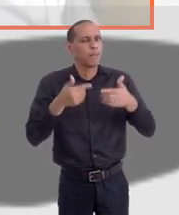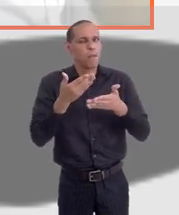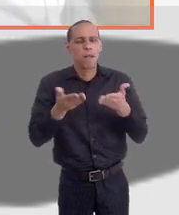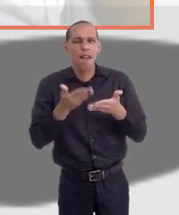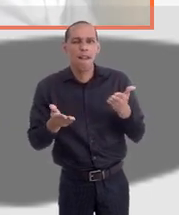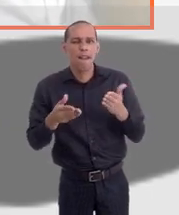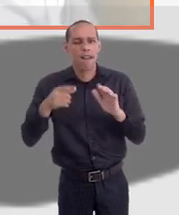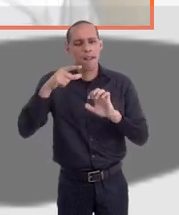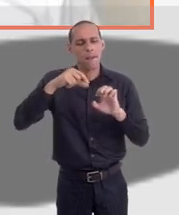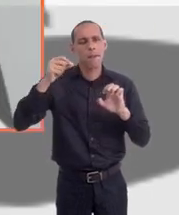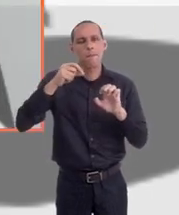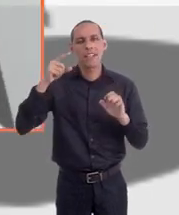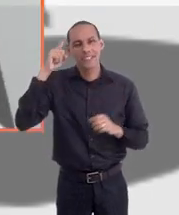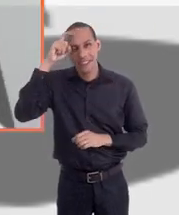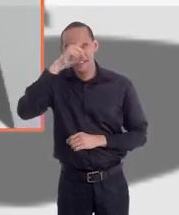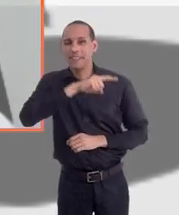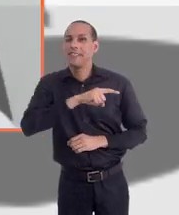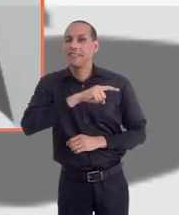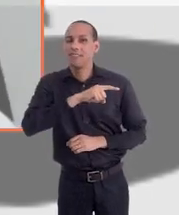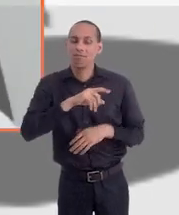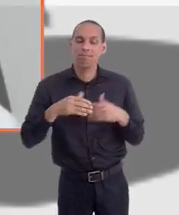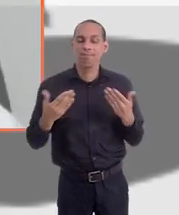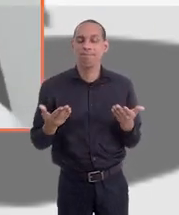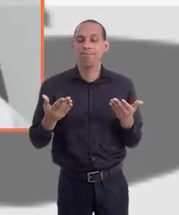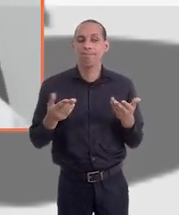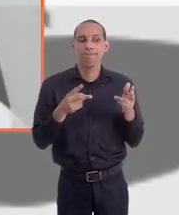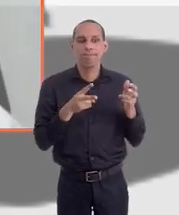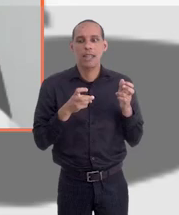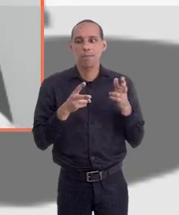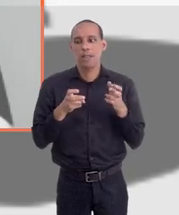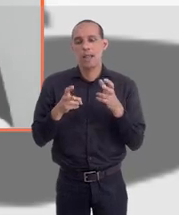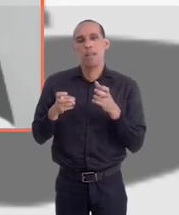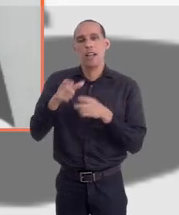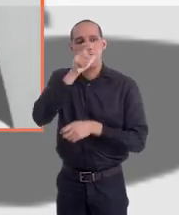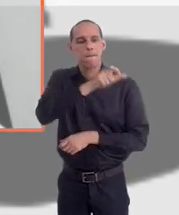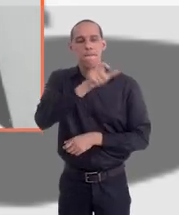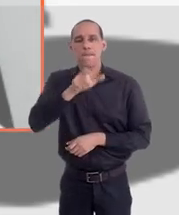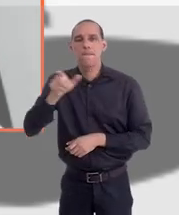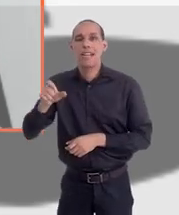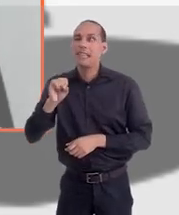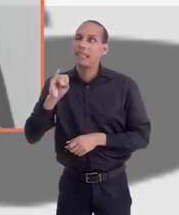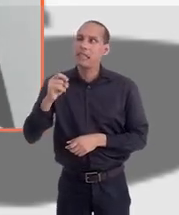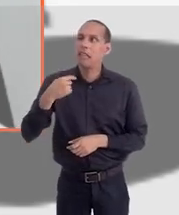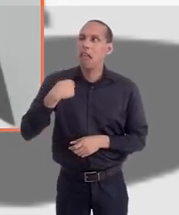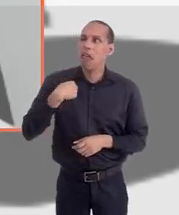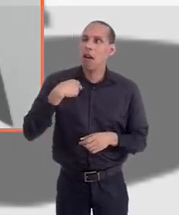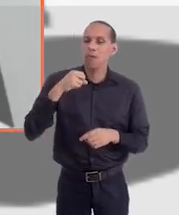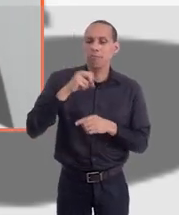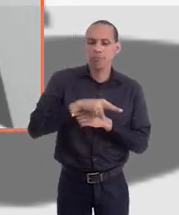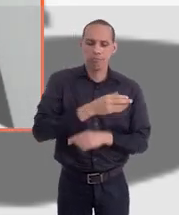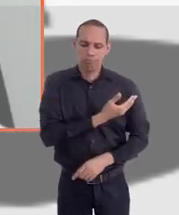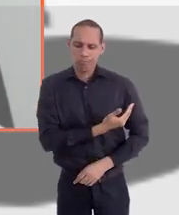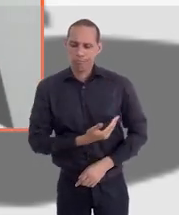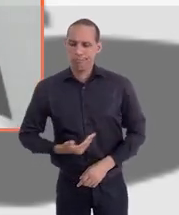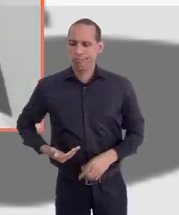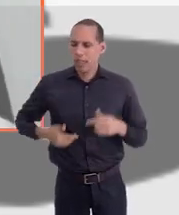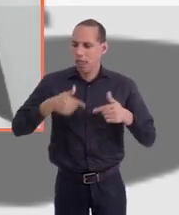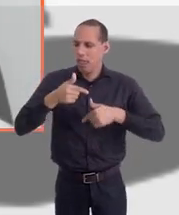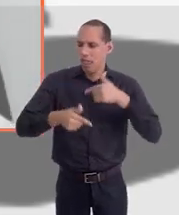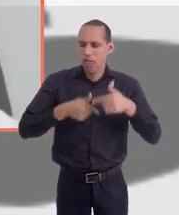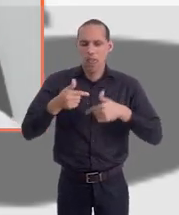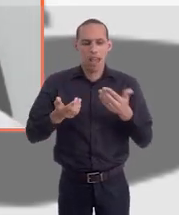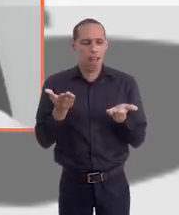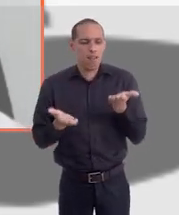impossibilidade de empreendedorismo. Então isso começou a notar as pessoas que se ela tivesse um cargo público e gozesse da estabilidade,